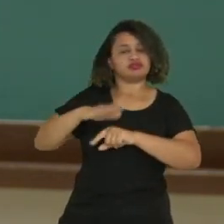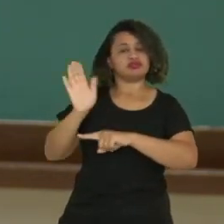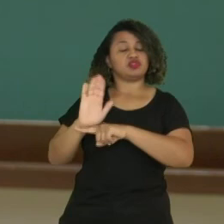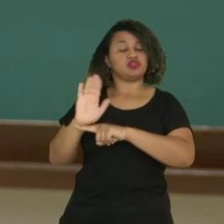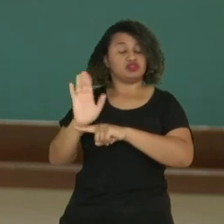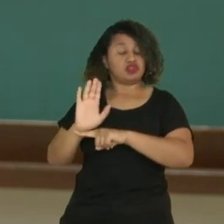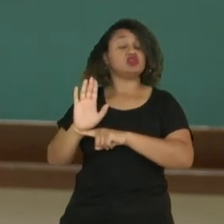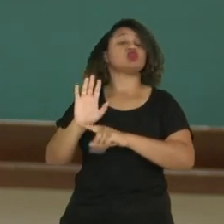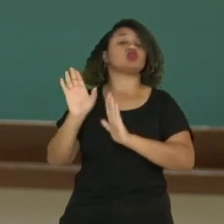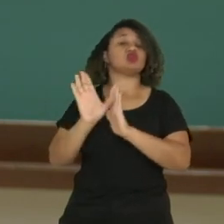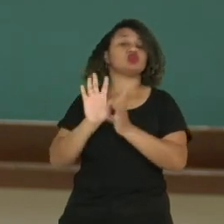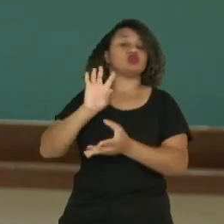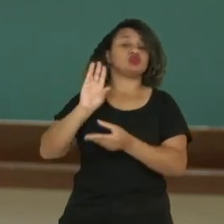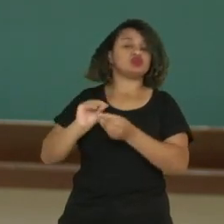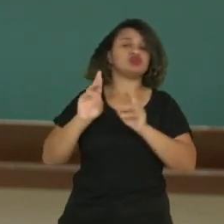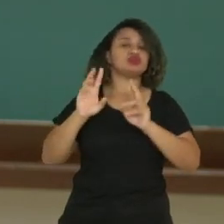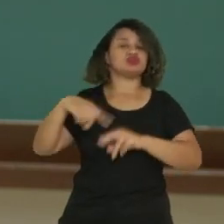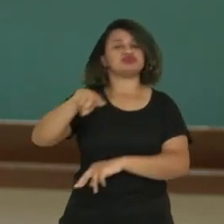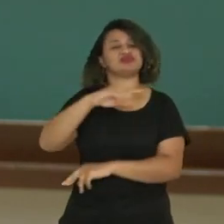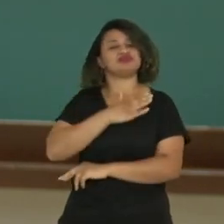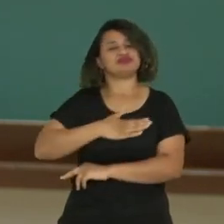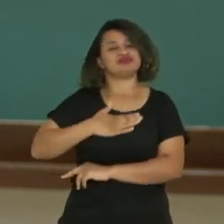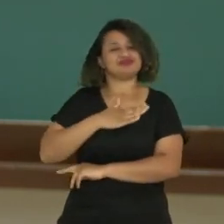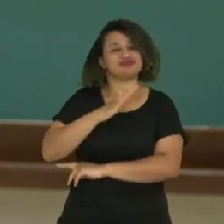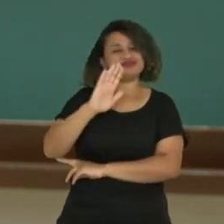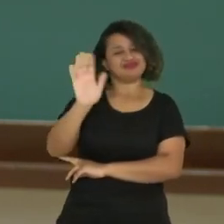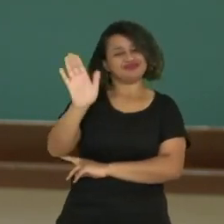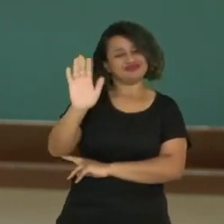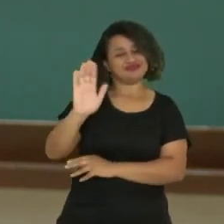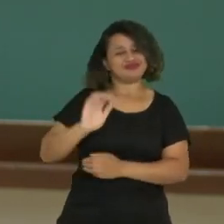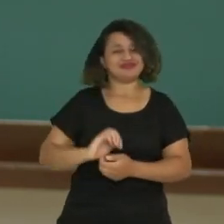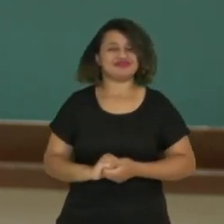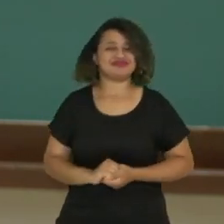sobre resumo. Espero que vocês tenham gostado e até breve.